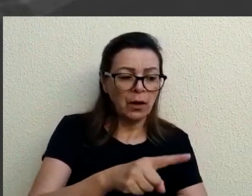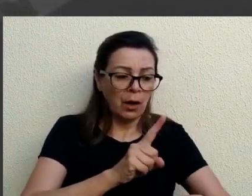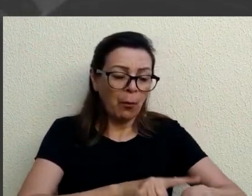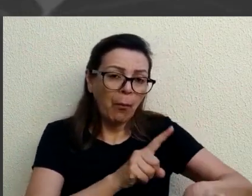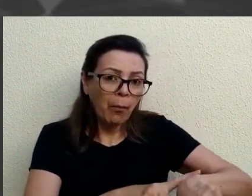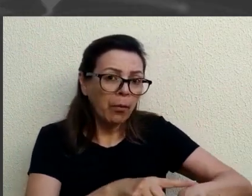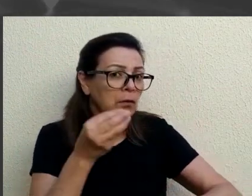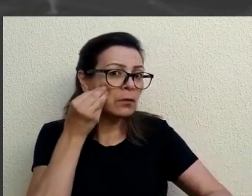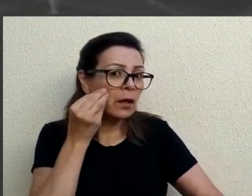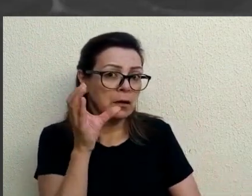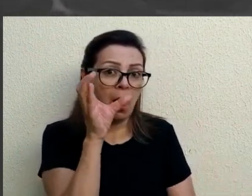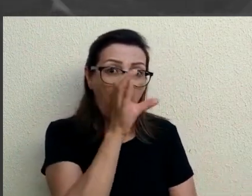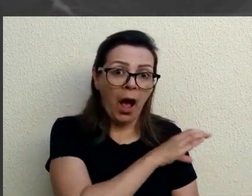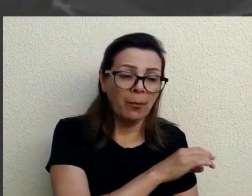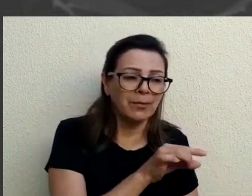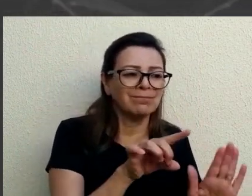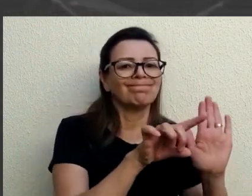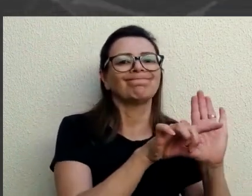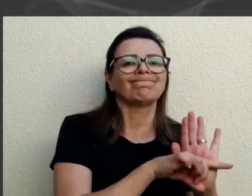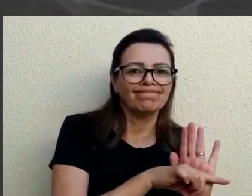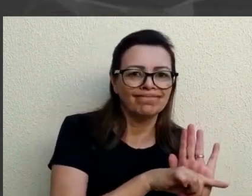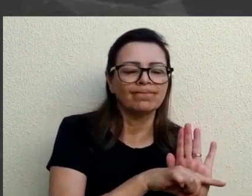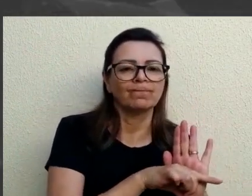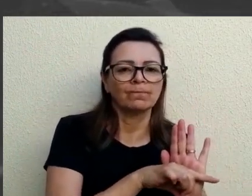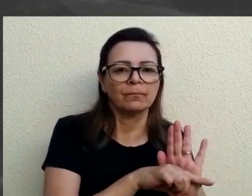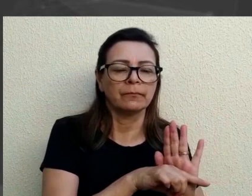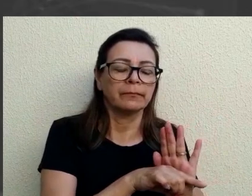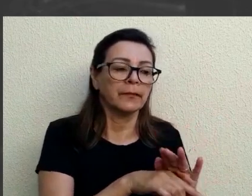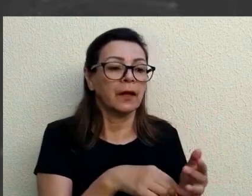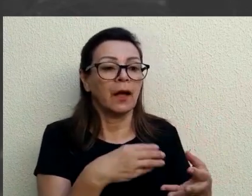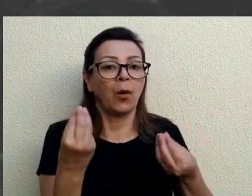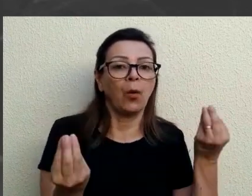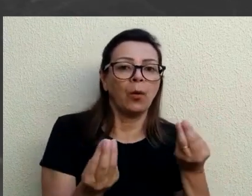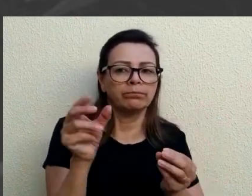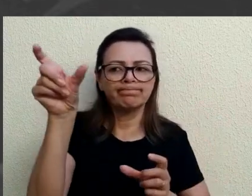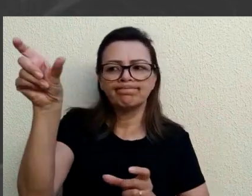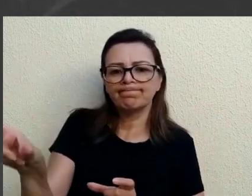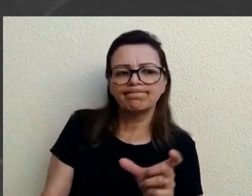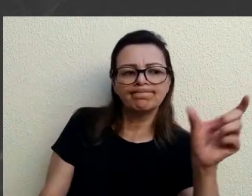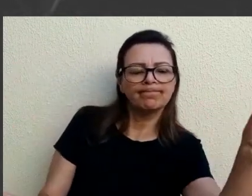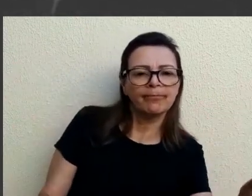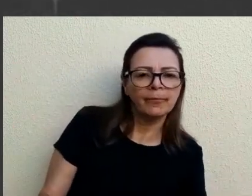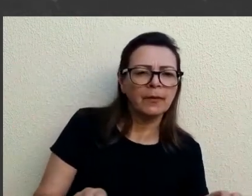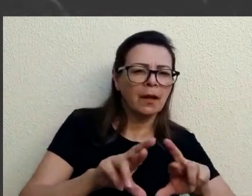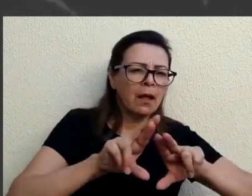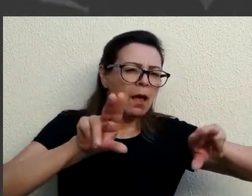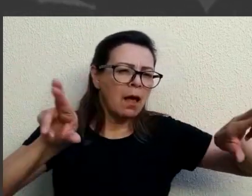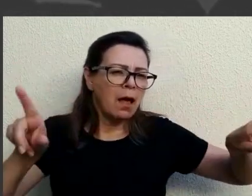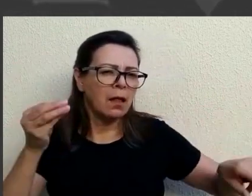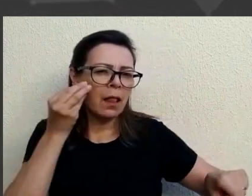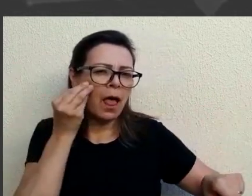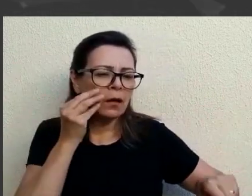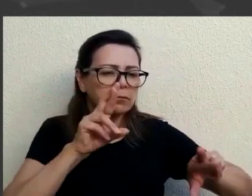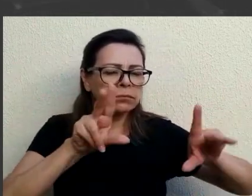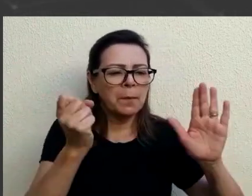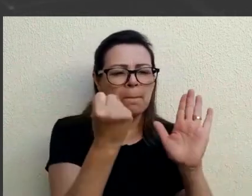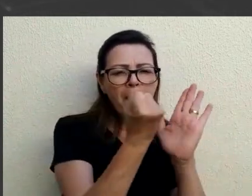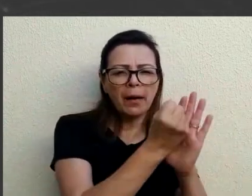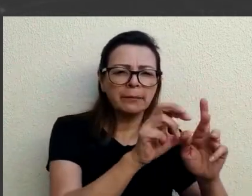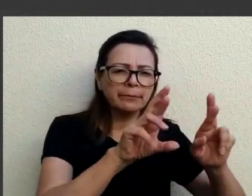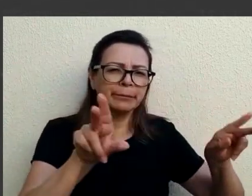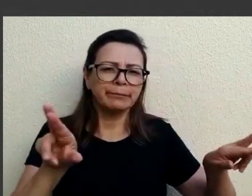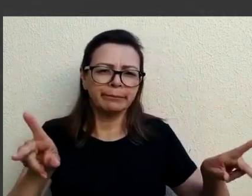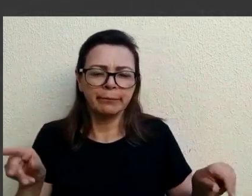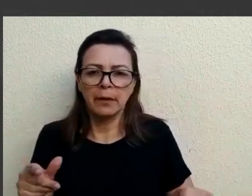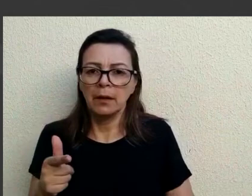dá negativo. Então, a gente vê que se uma pessoa pega e como tem vários desses testes de diferentes marcas